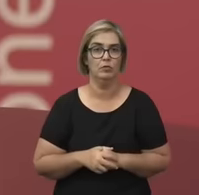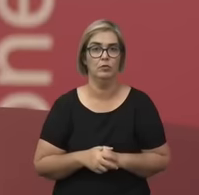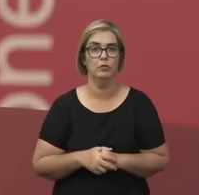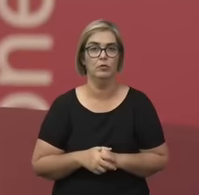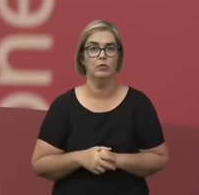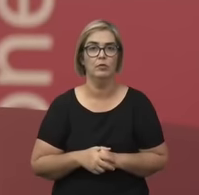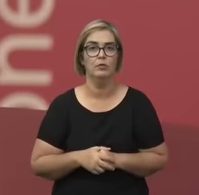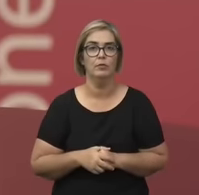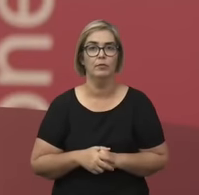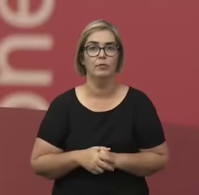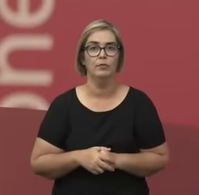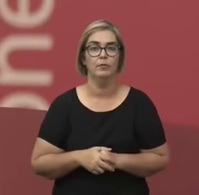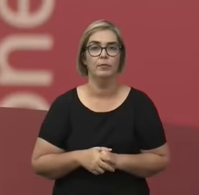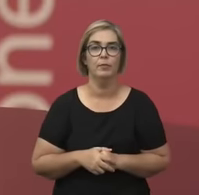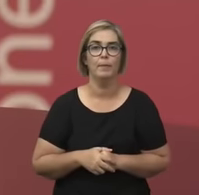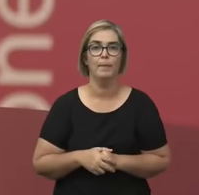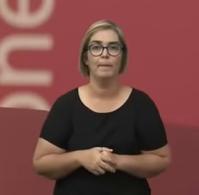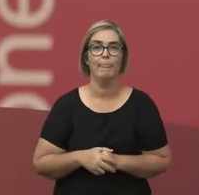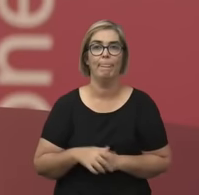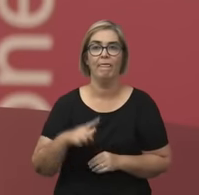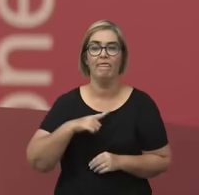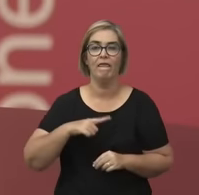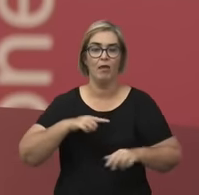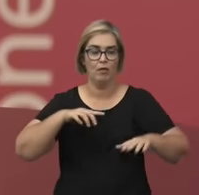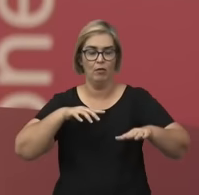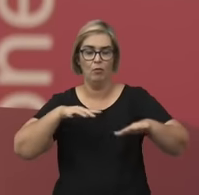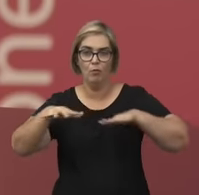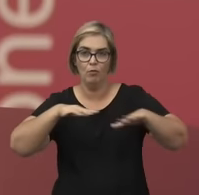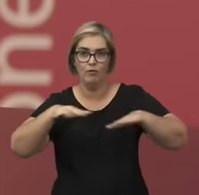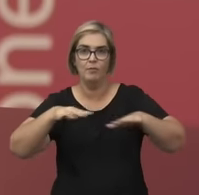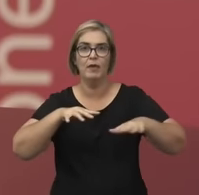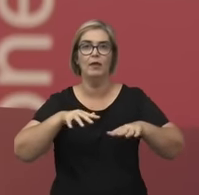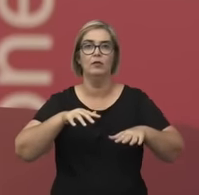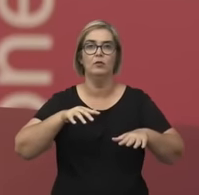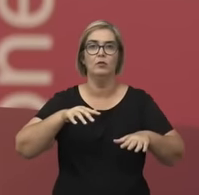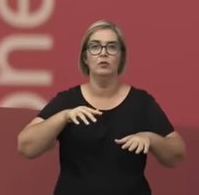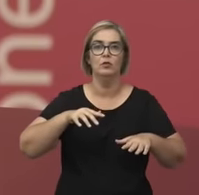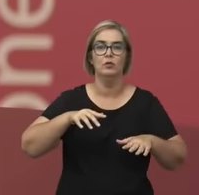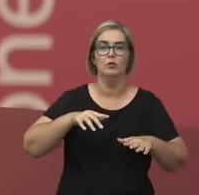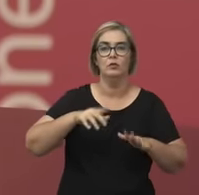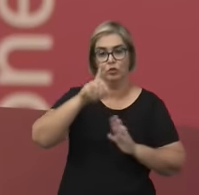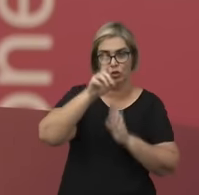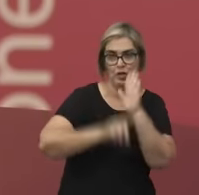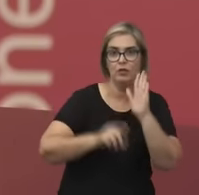considerado documento fundante dos movimentos reivindicatórios por mulheres